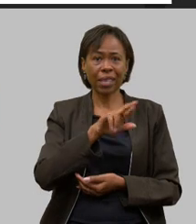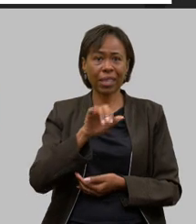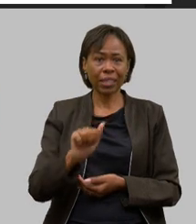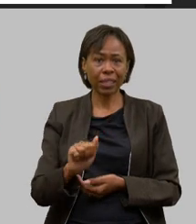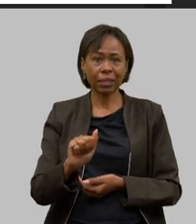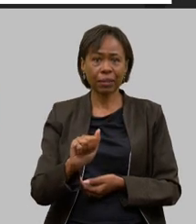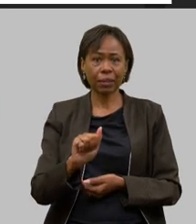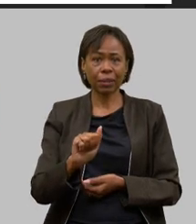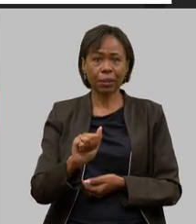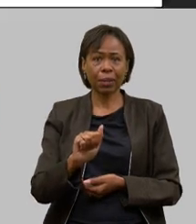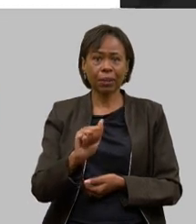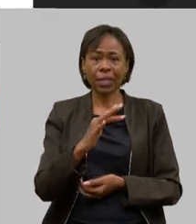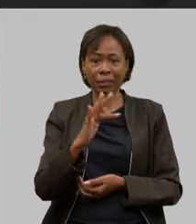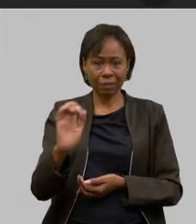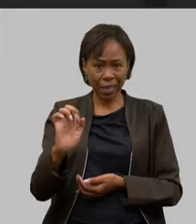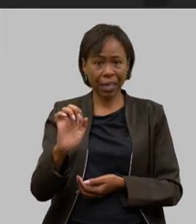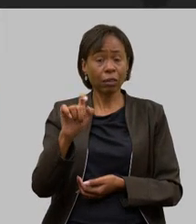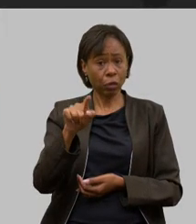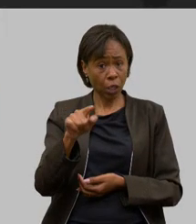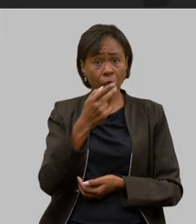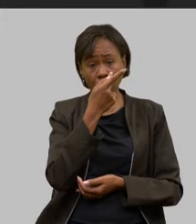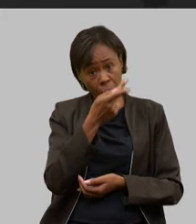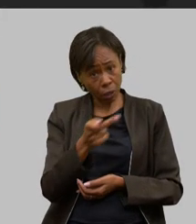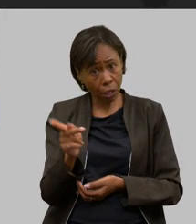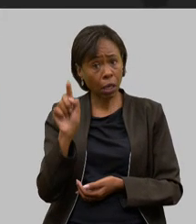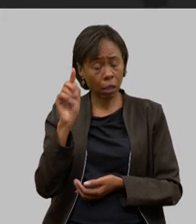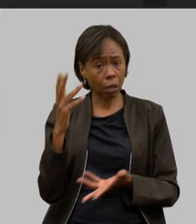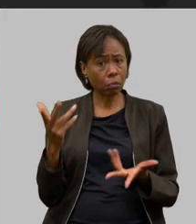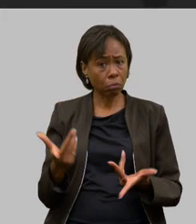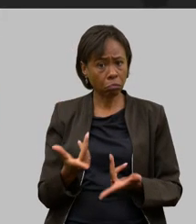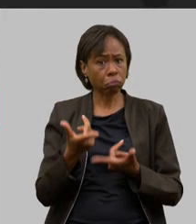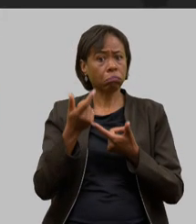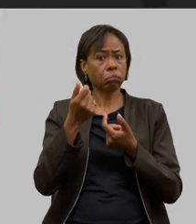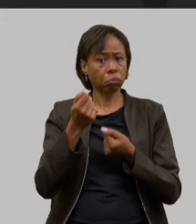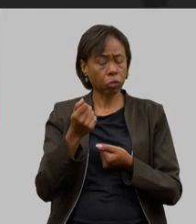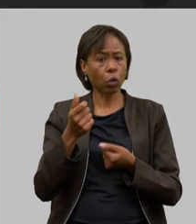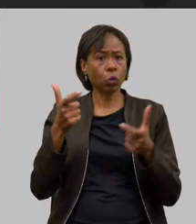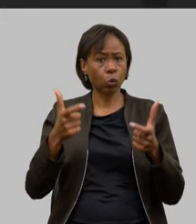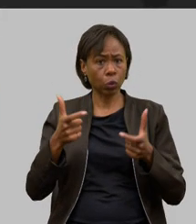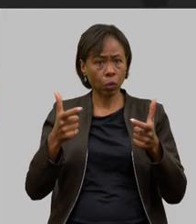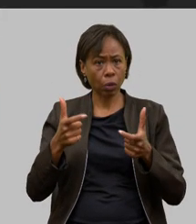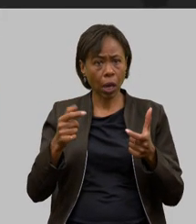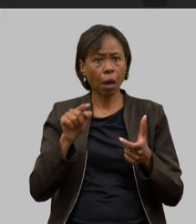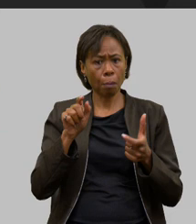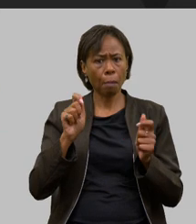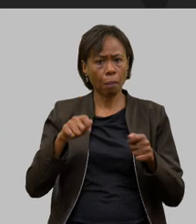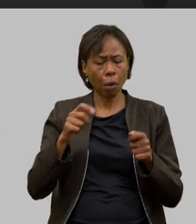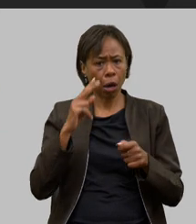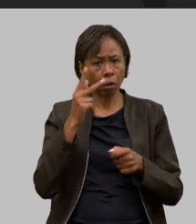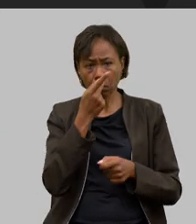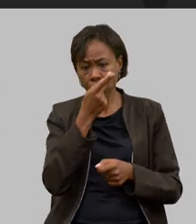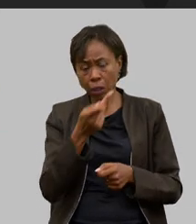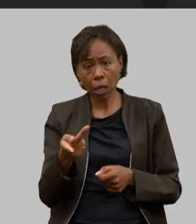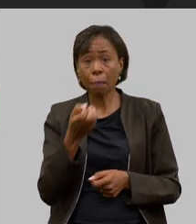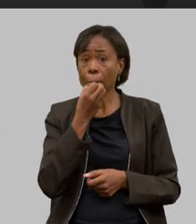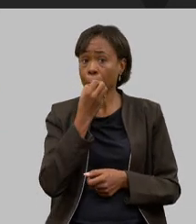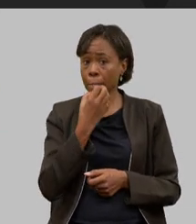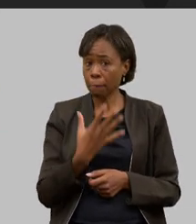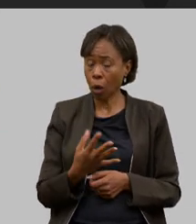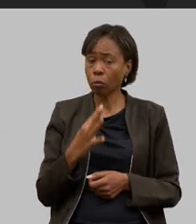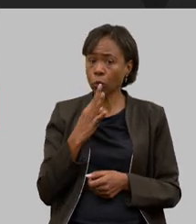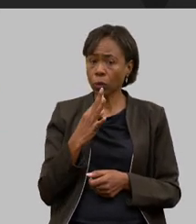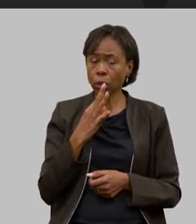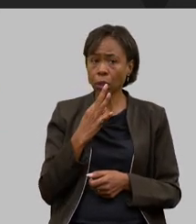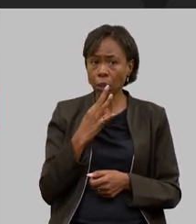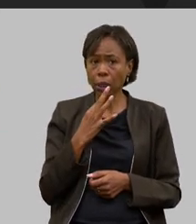região é maravilhosa a Serra da Mantiqueira os olivais que estão lá para serem visitados vale a pena visitar nós temos lá